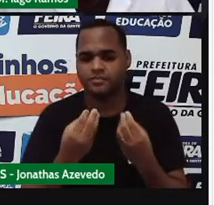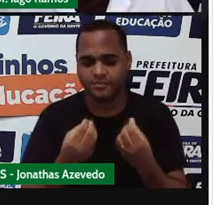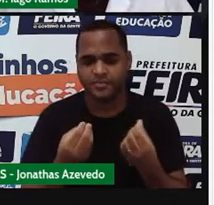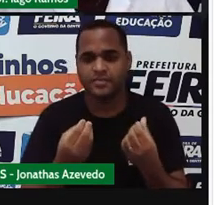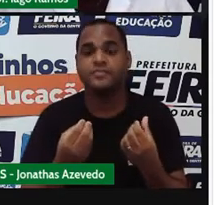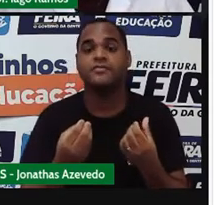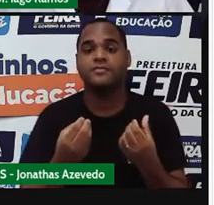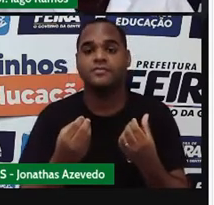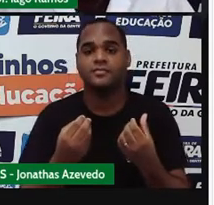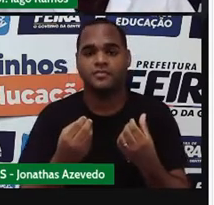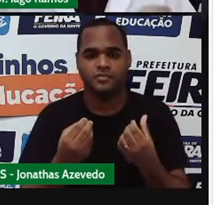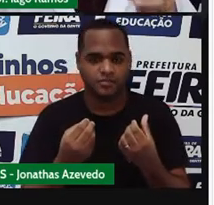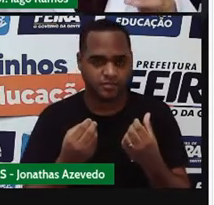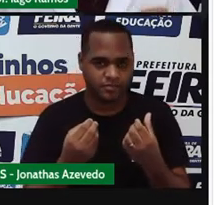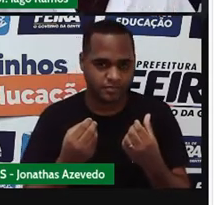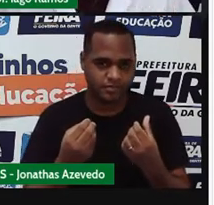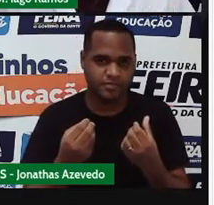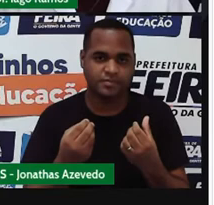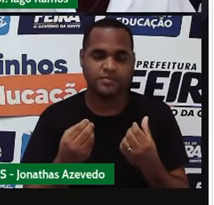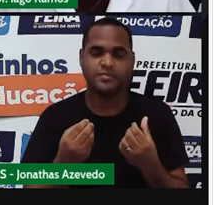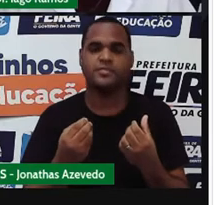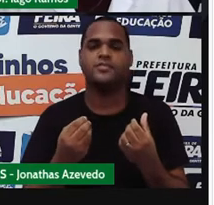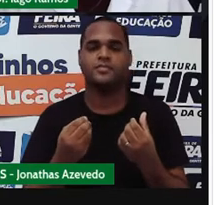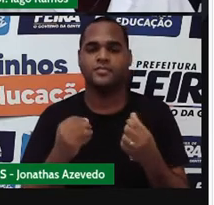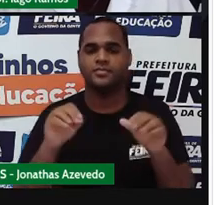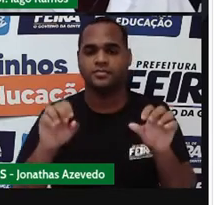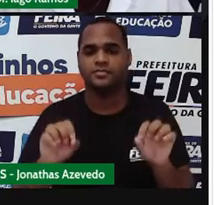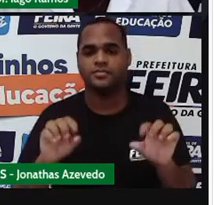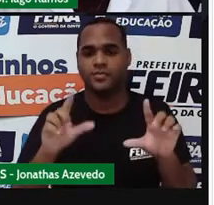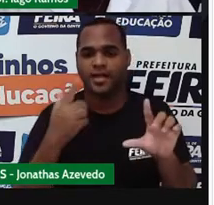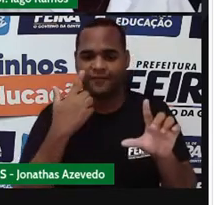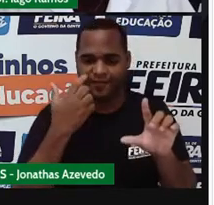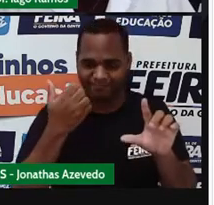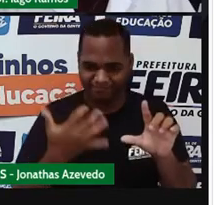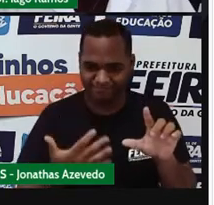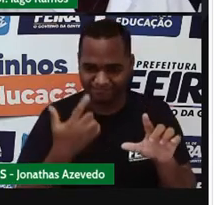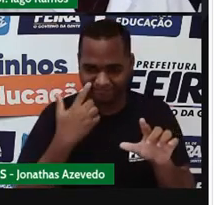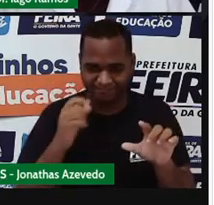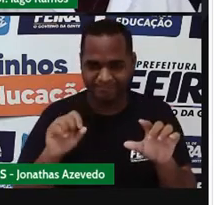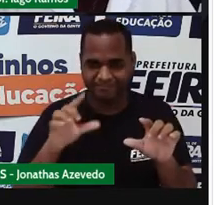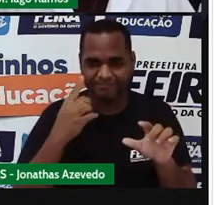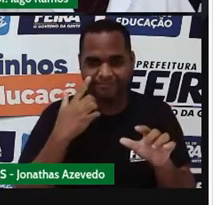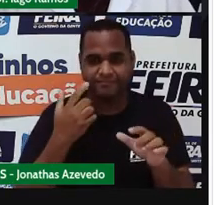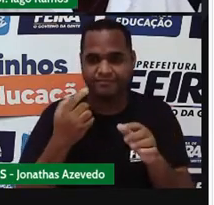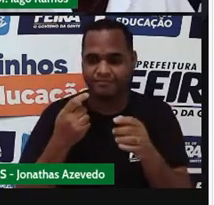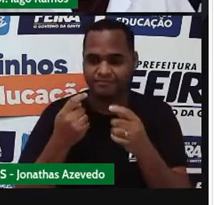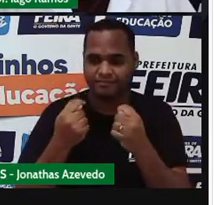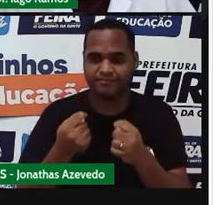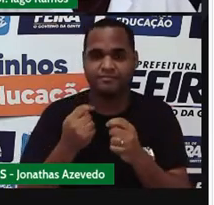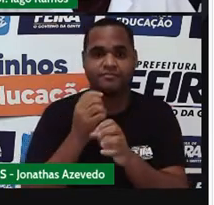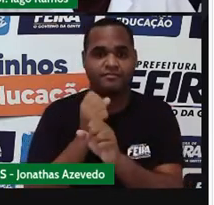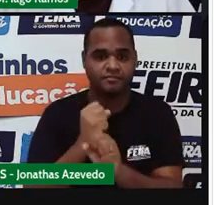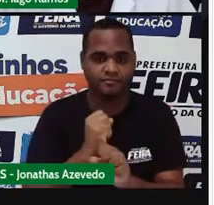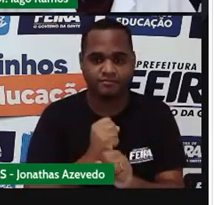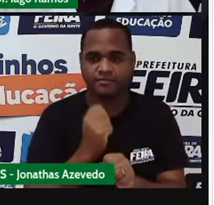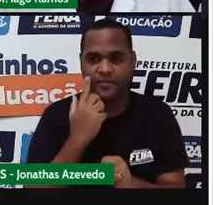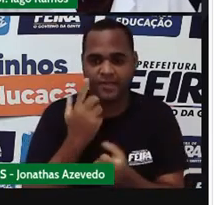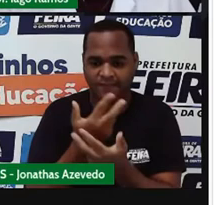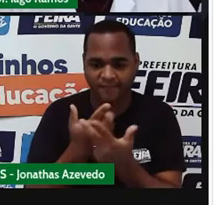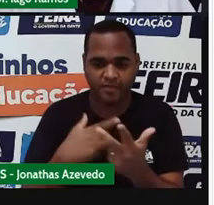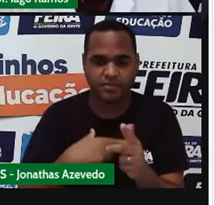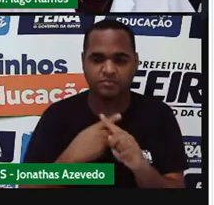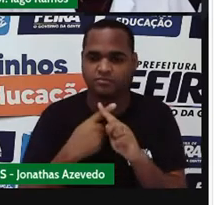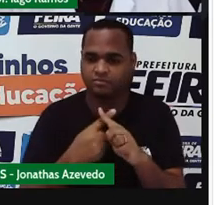ali na tela. Qual deve ser a massa em quilograma dos objetos identificados com o X?